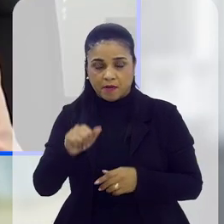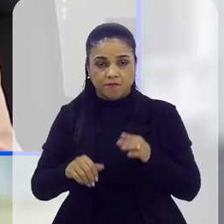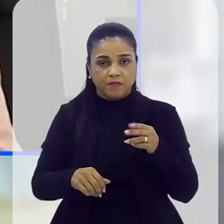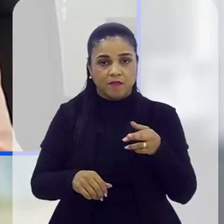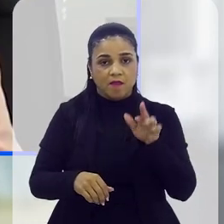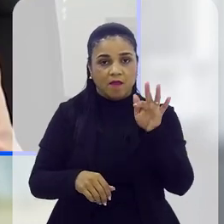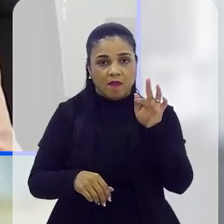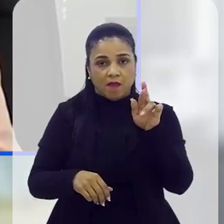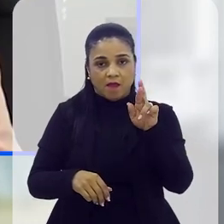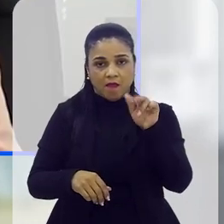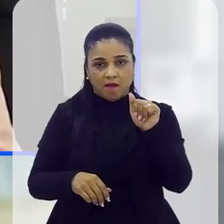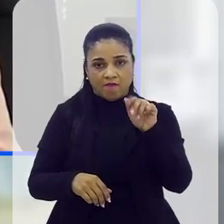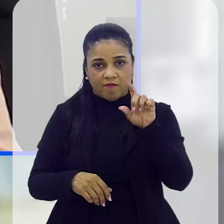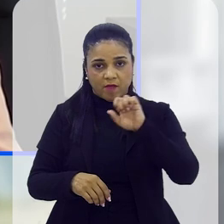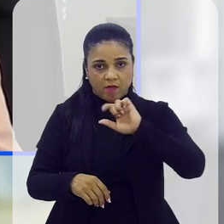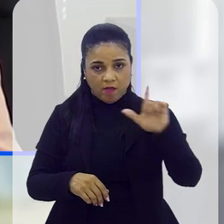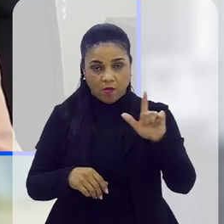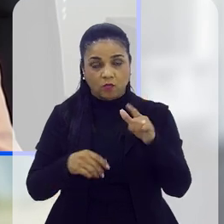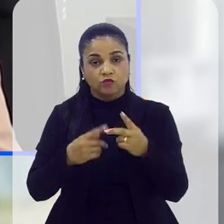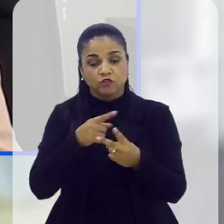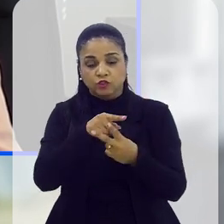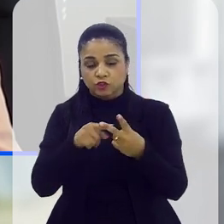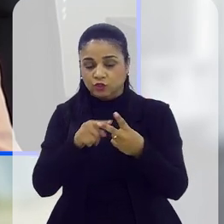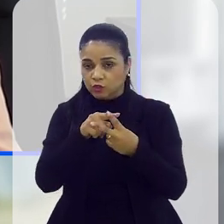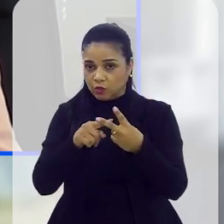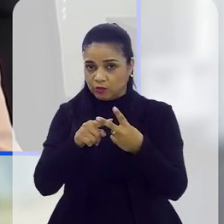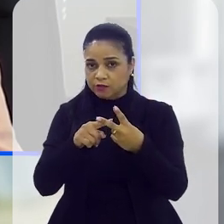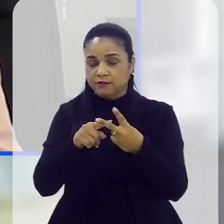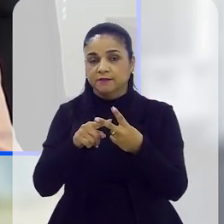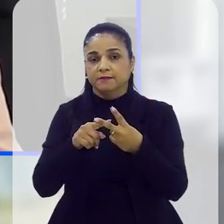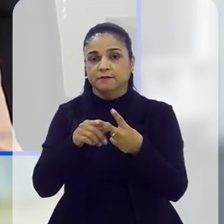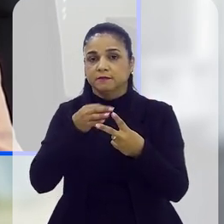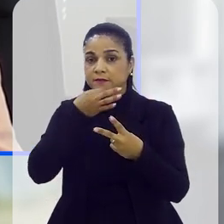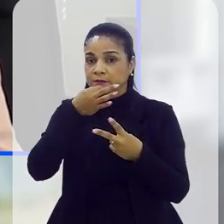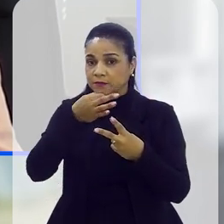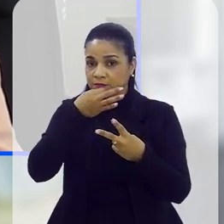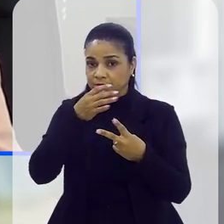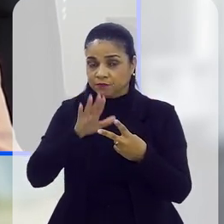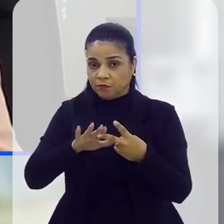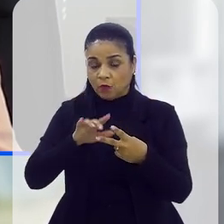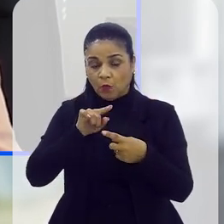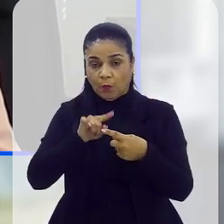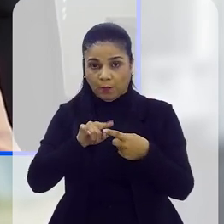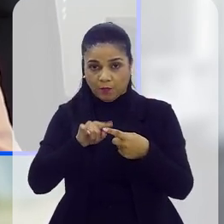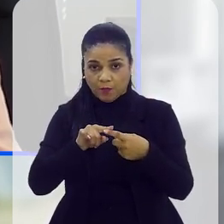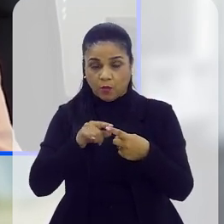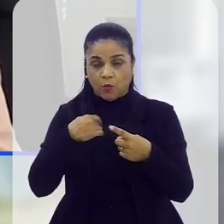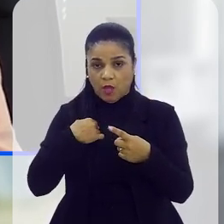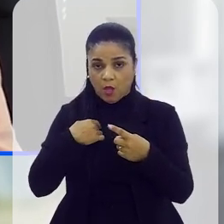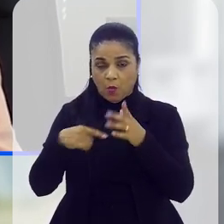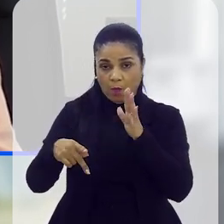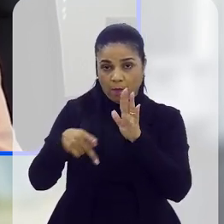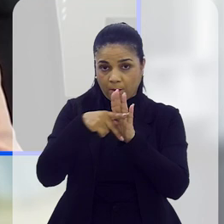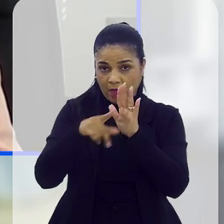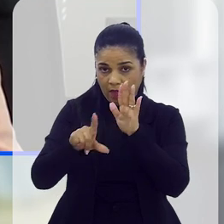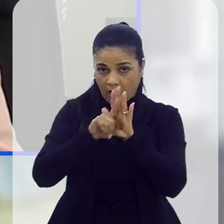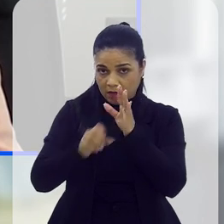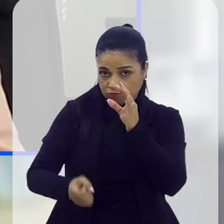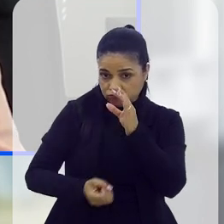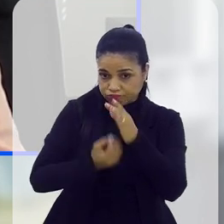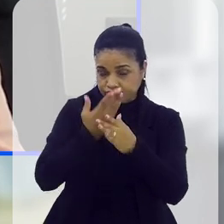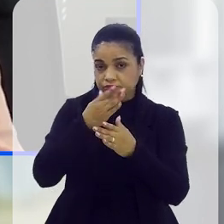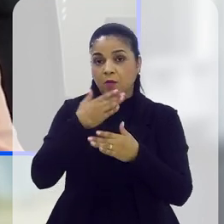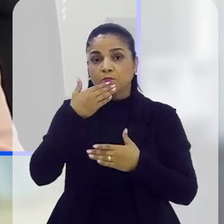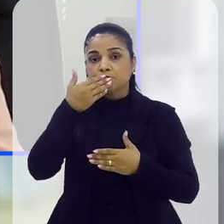quanto do doutor Rafael, eu queria apresentar dois destaques. O primeiro é que eu sou autora de um PL